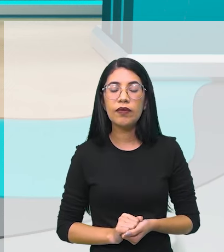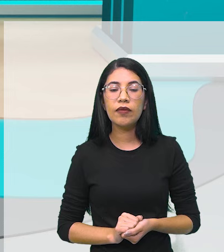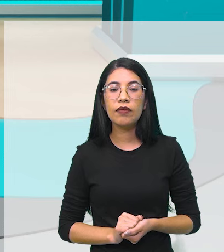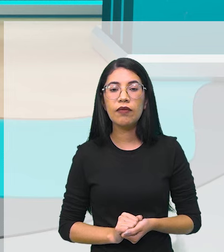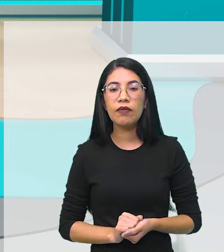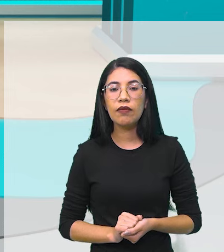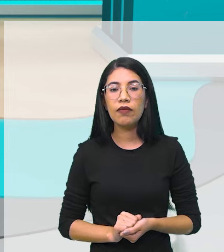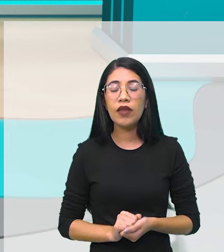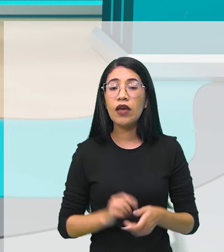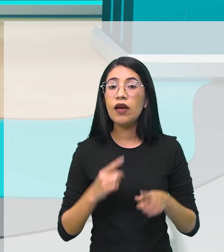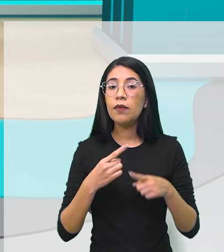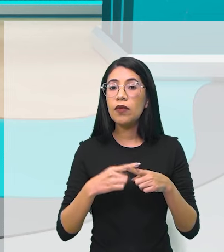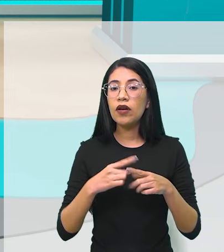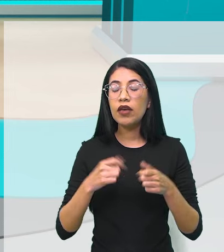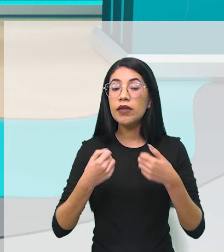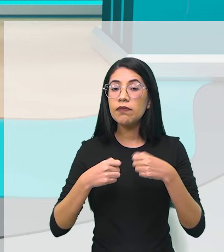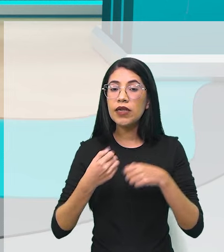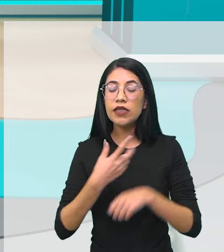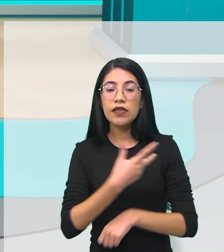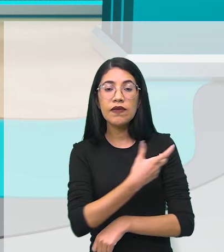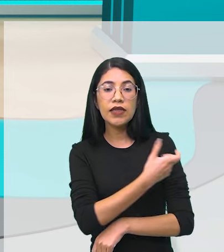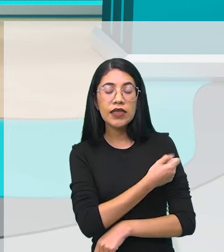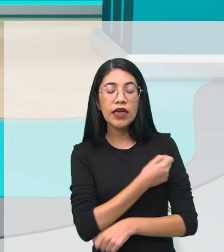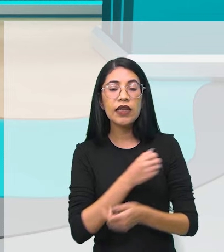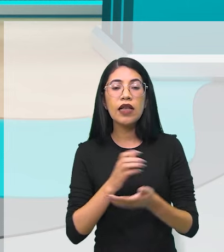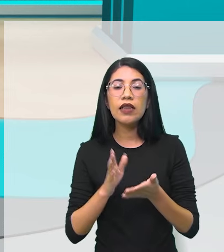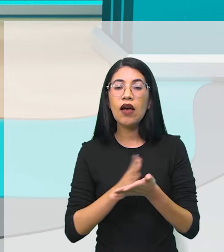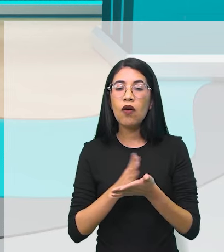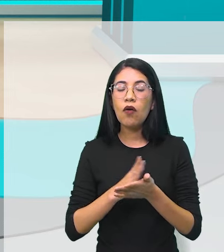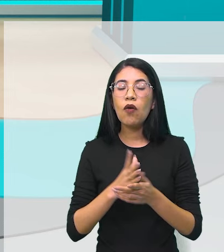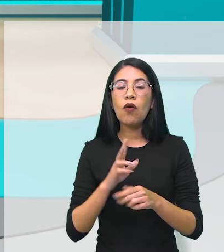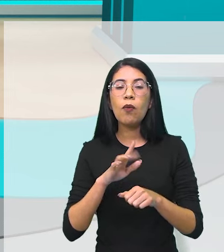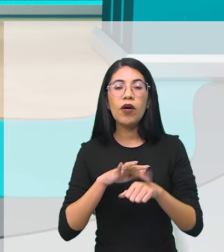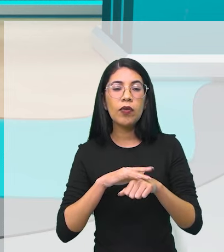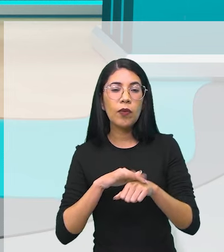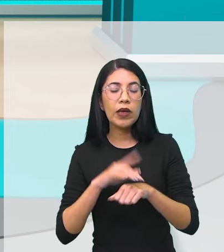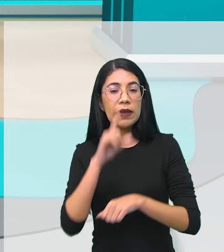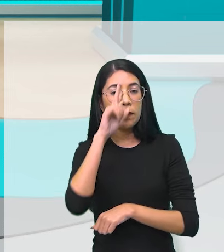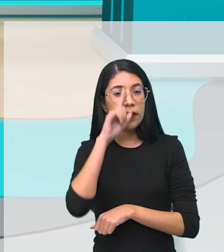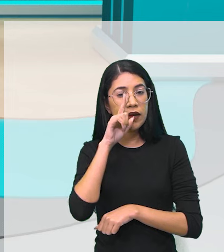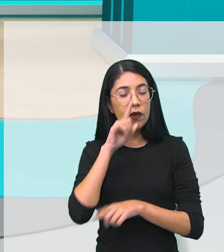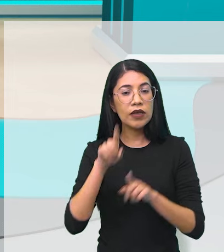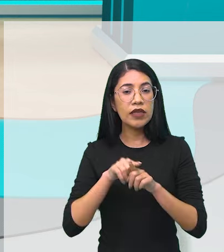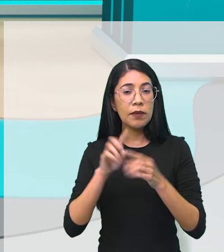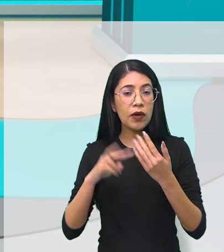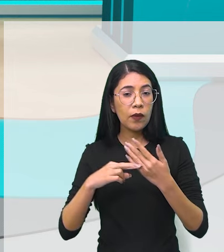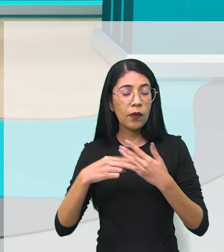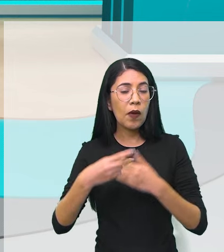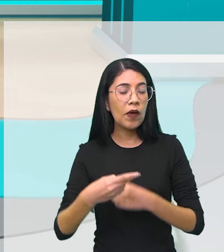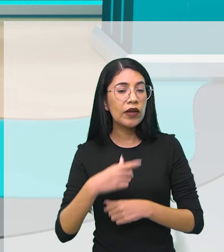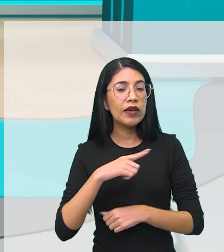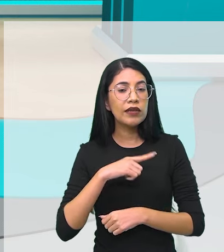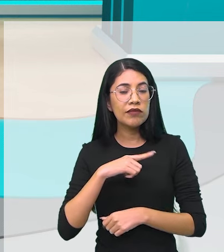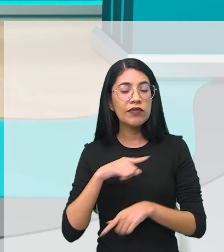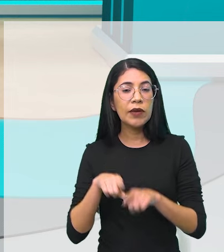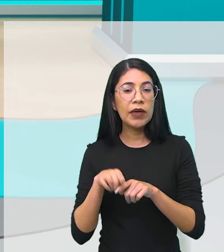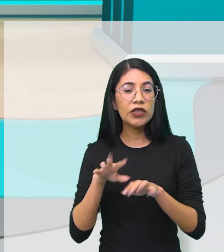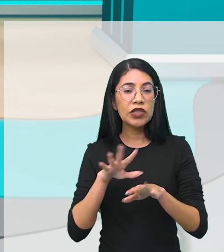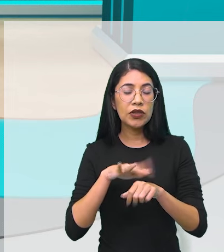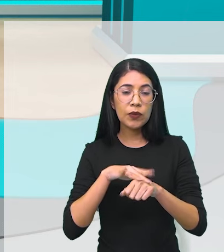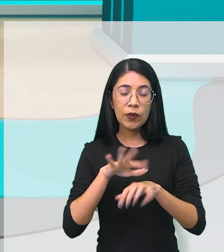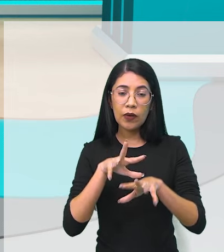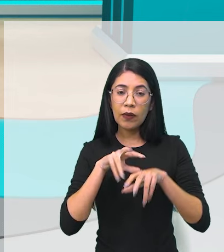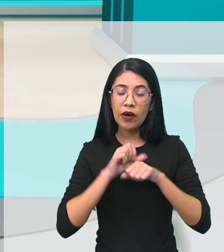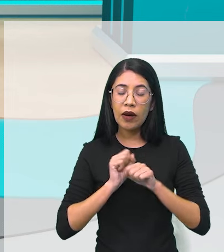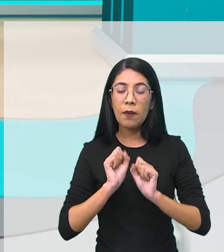porquê tomar vacina, mostra algumas doenças que são perigosas, as consequências dela, a gente já viu ali que vai levar